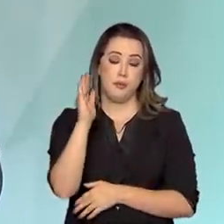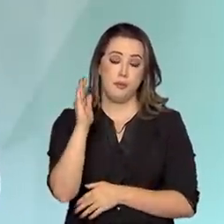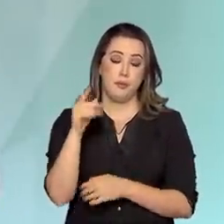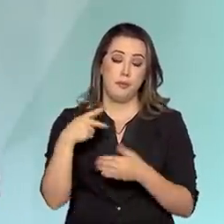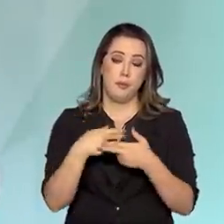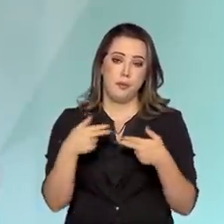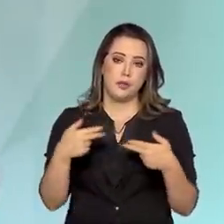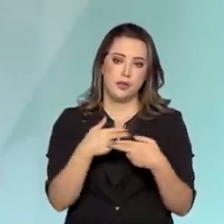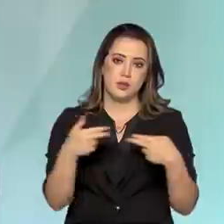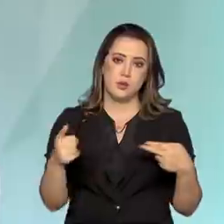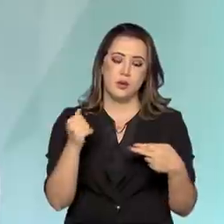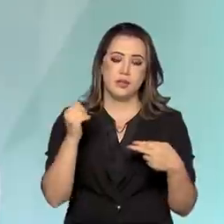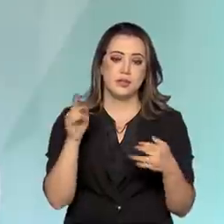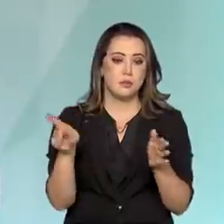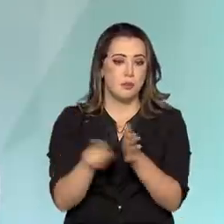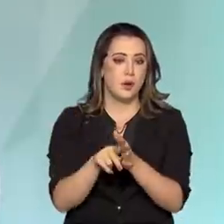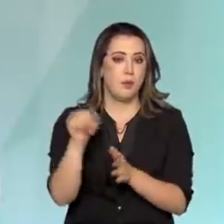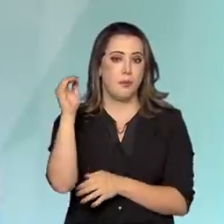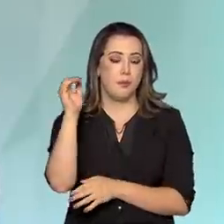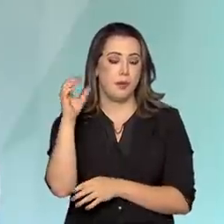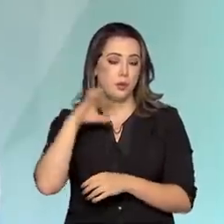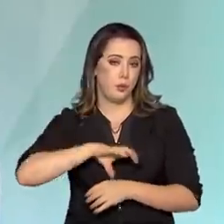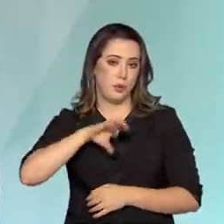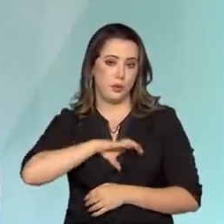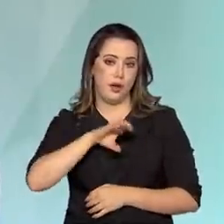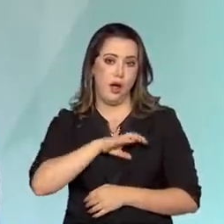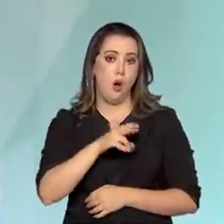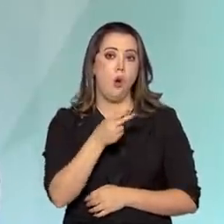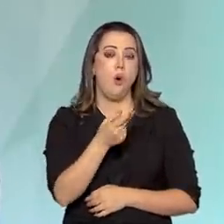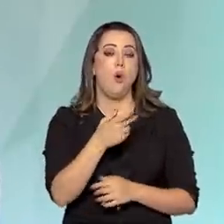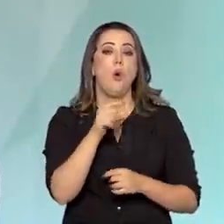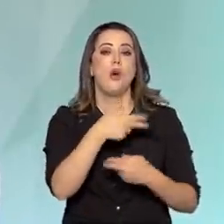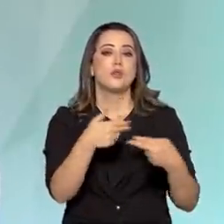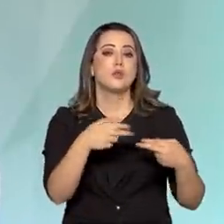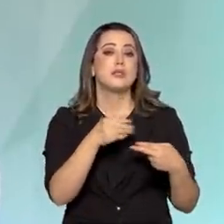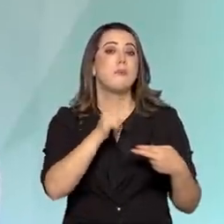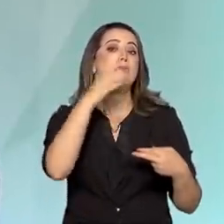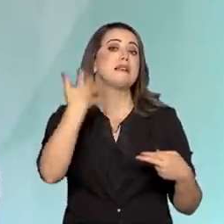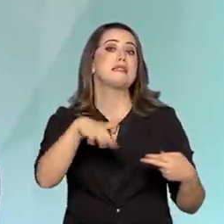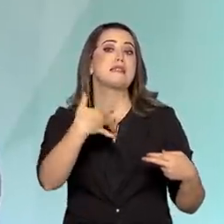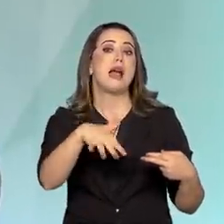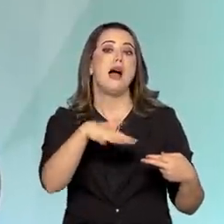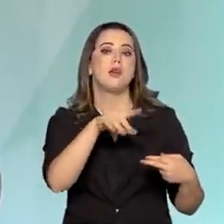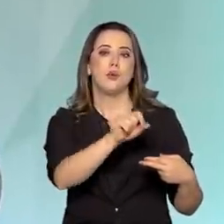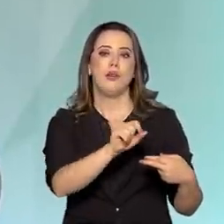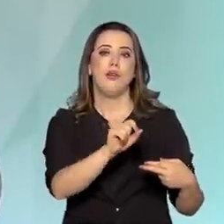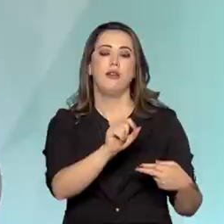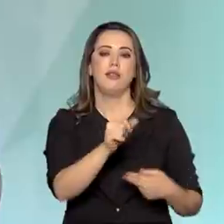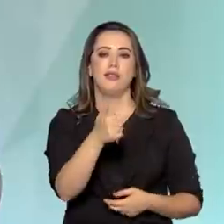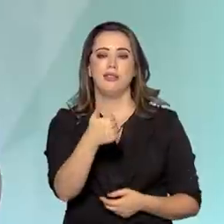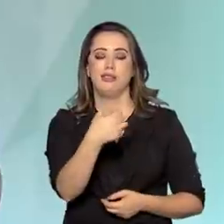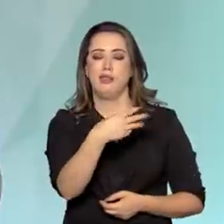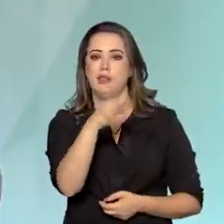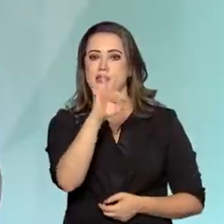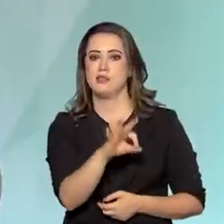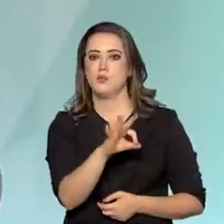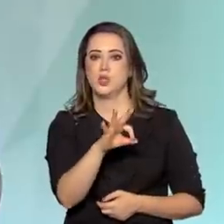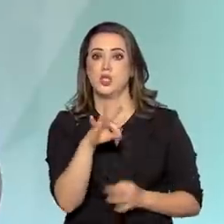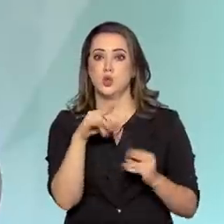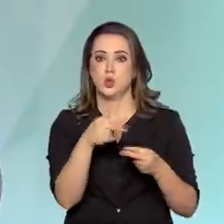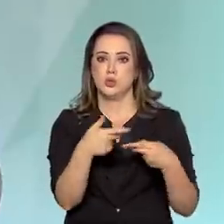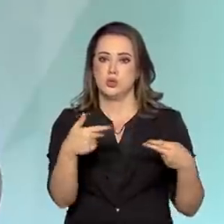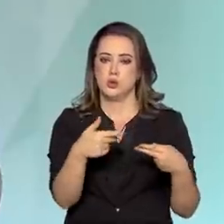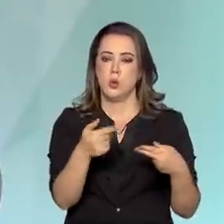bem mais valioso era o item mais caro dessa transação. Foi quase 13% de todos os valores pagos a Portugal pelos itens aqui